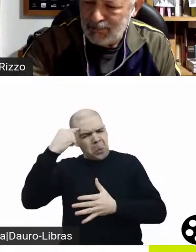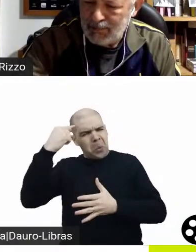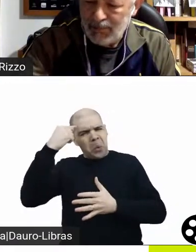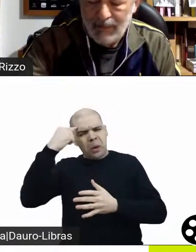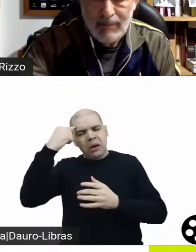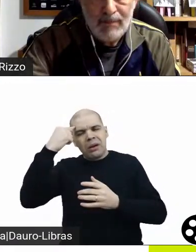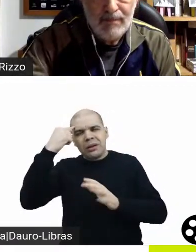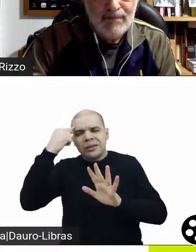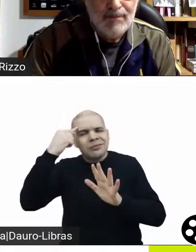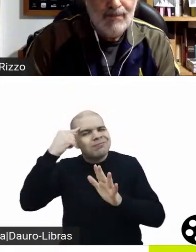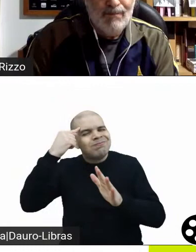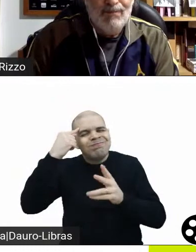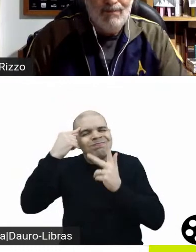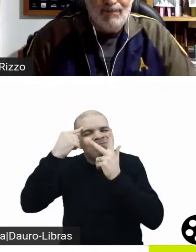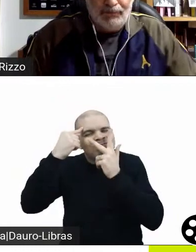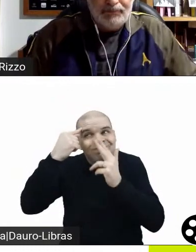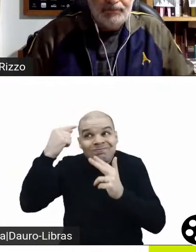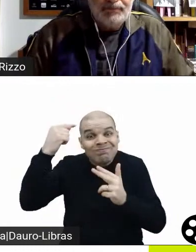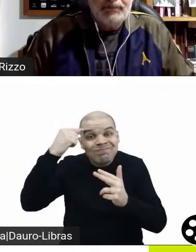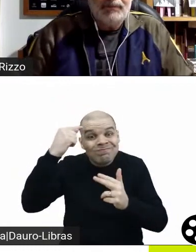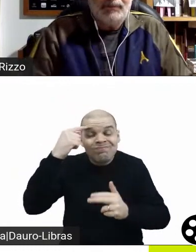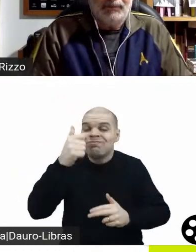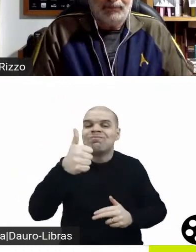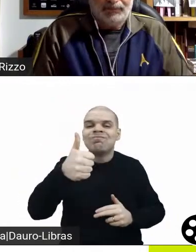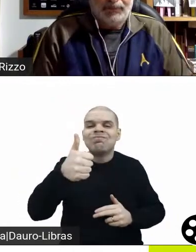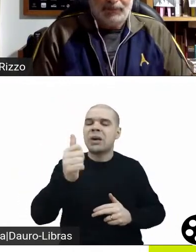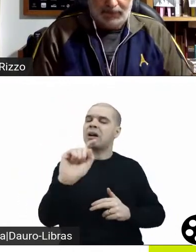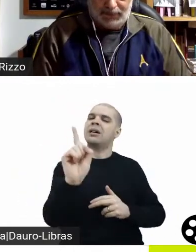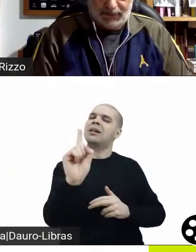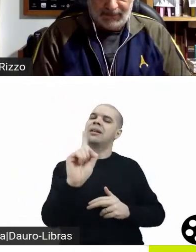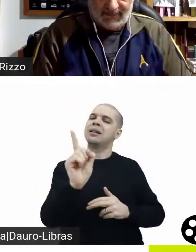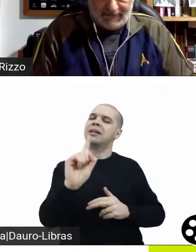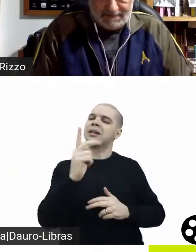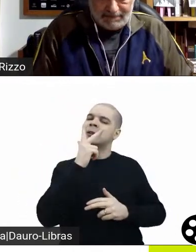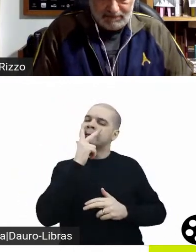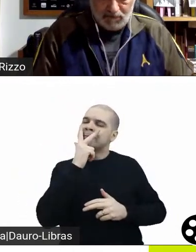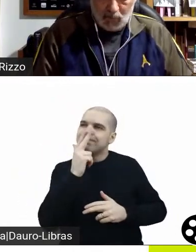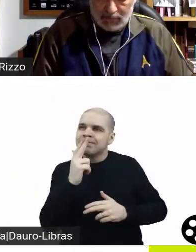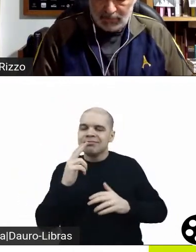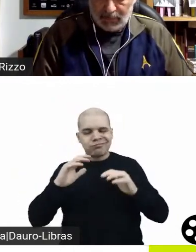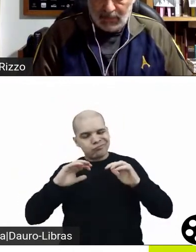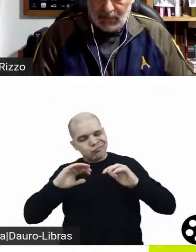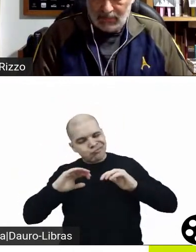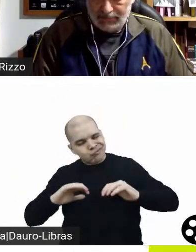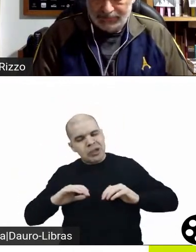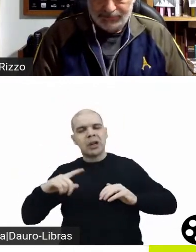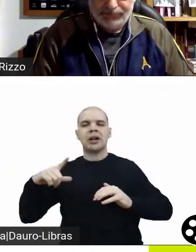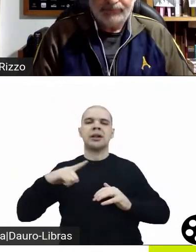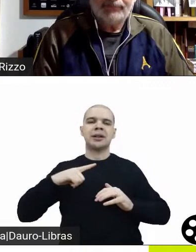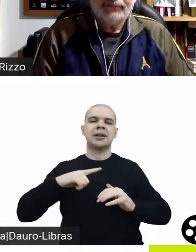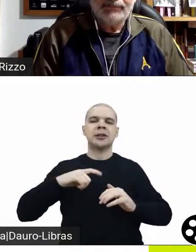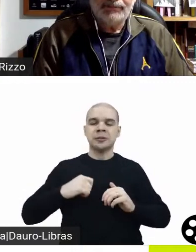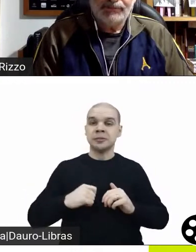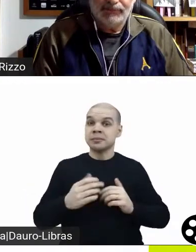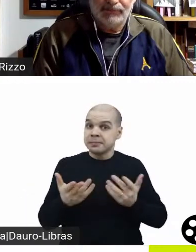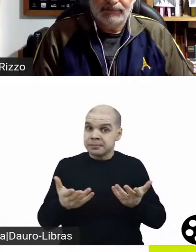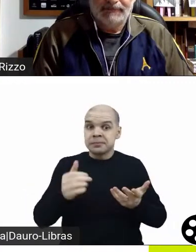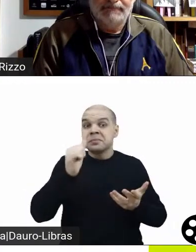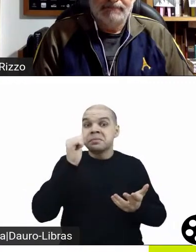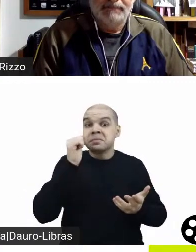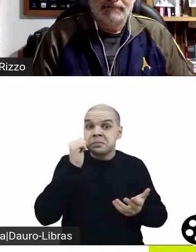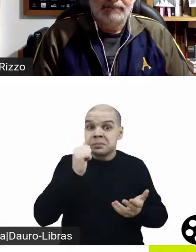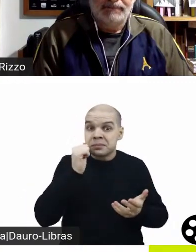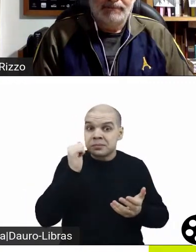década de 90, que ele tem um ponto que está focado nisso, com esse despertar da mulher também de não precisar